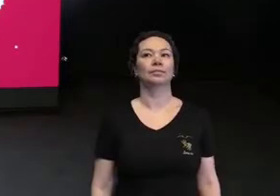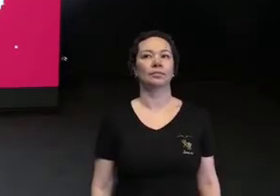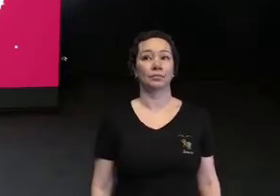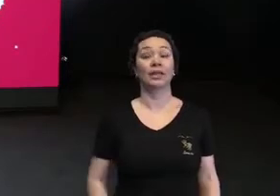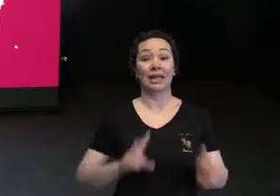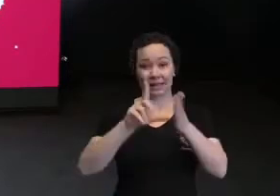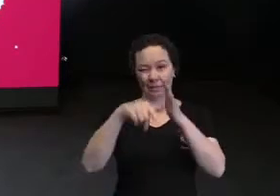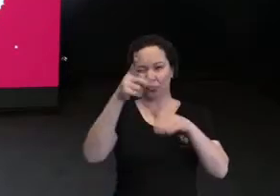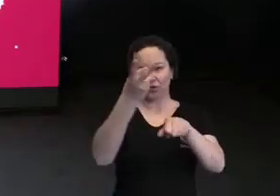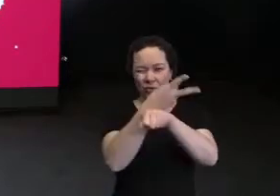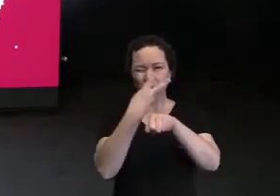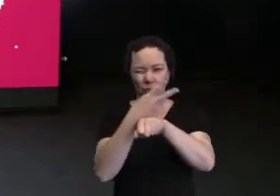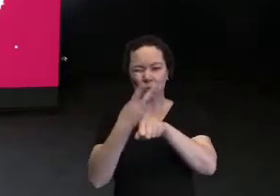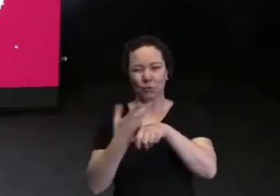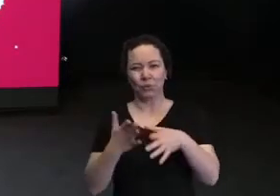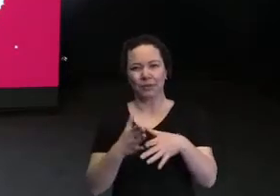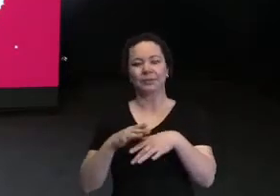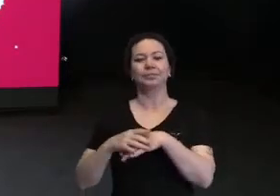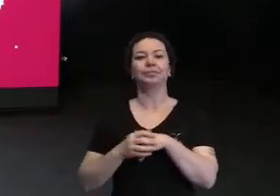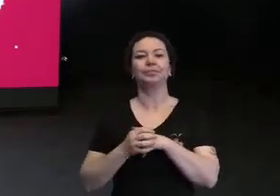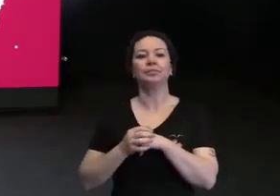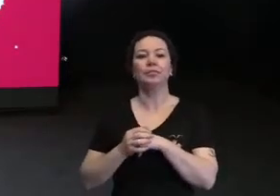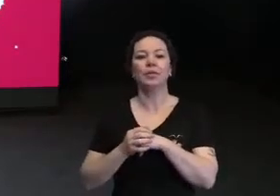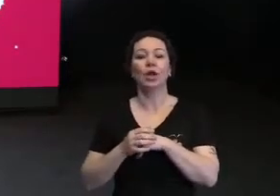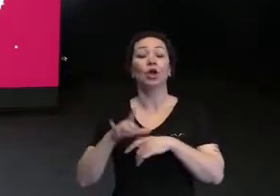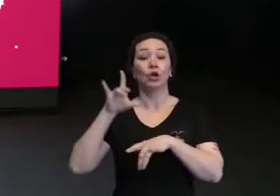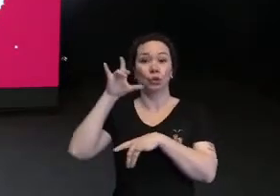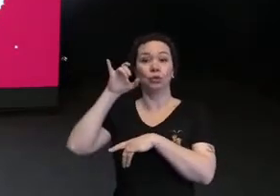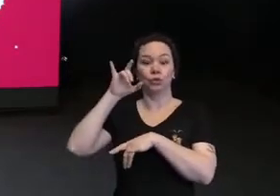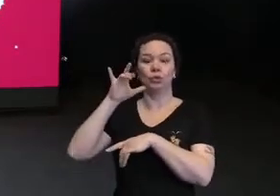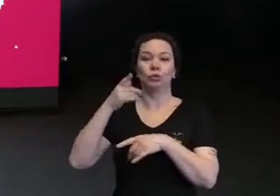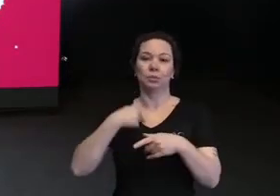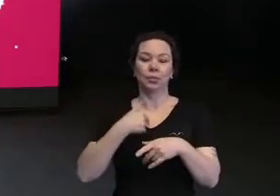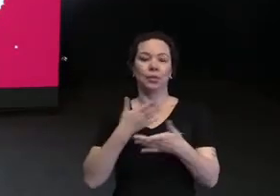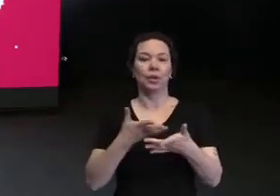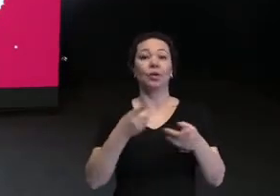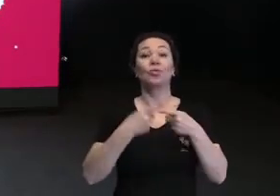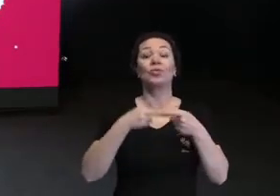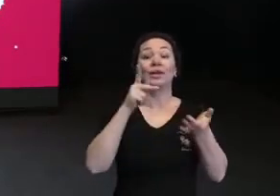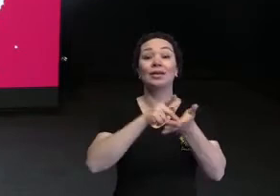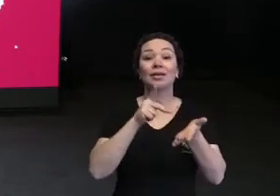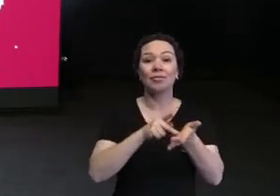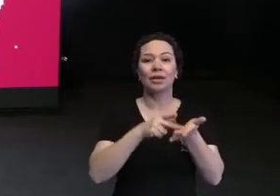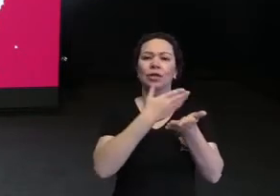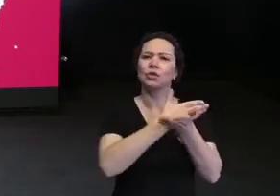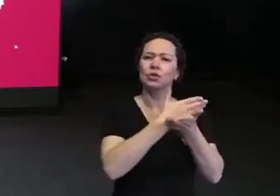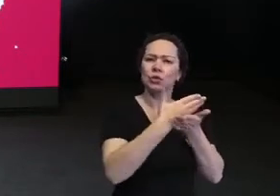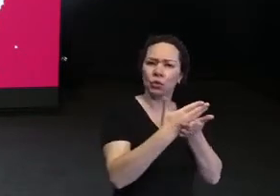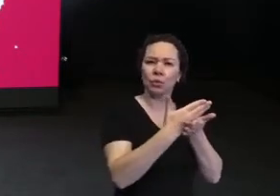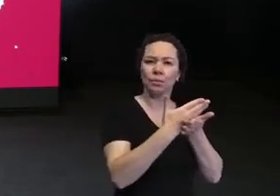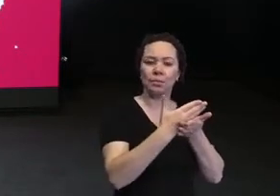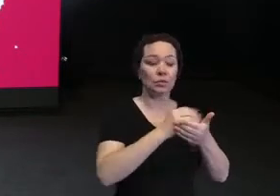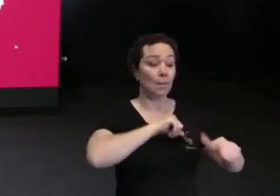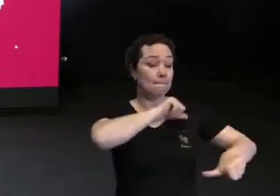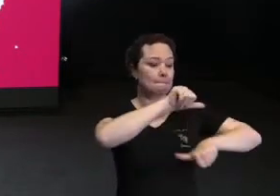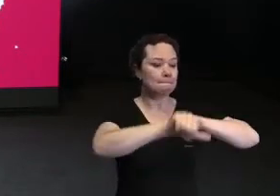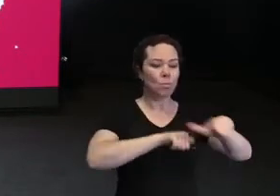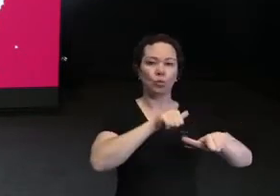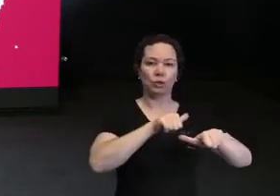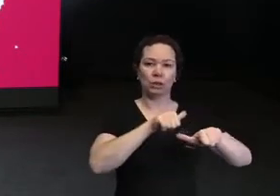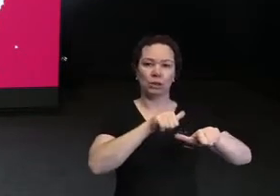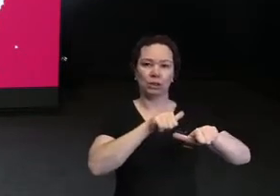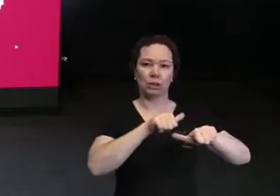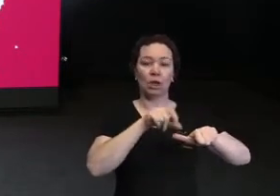depois vocês procuram, então, esse trailer no meu canal, porque, na verdade, o meu canal, ele começou a ressignificar a